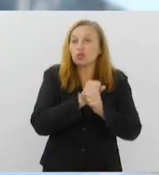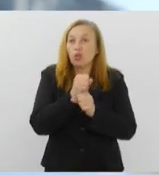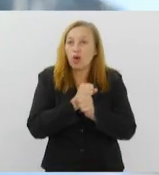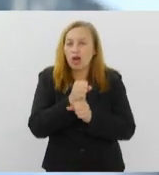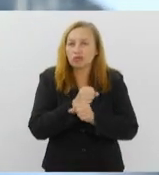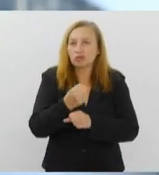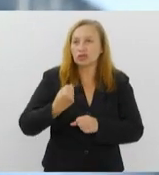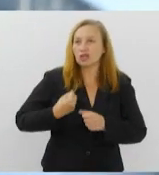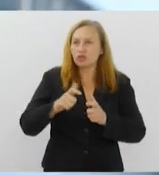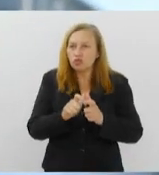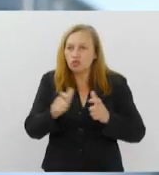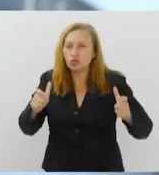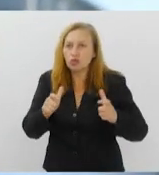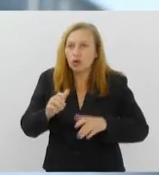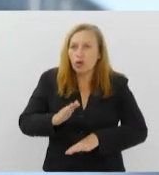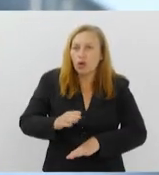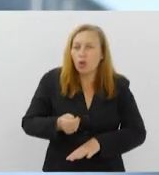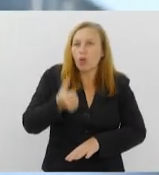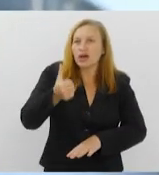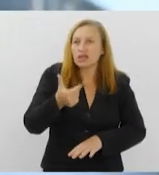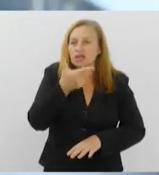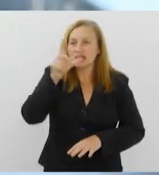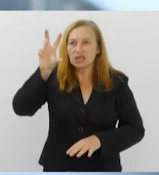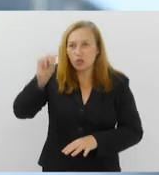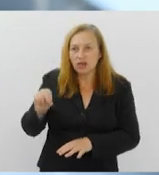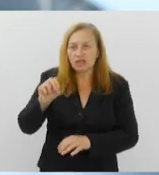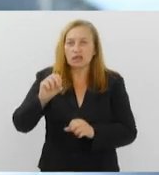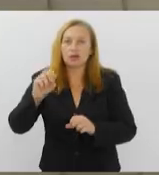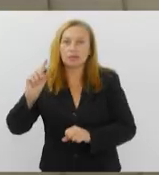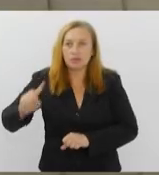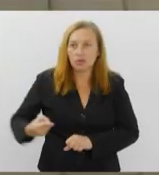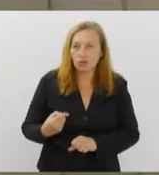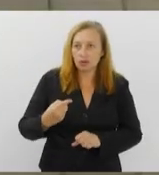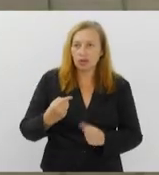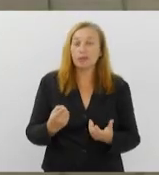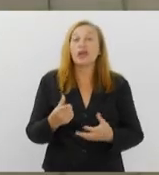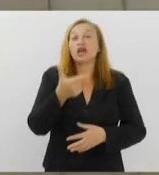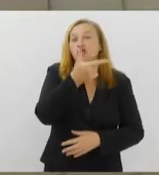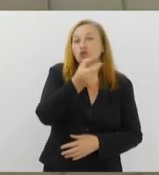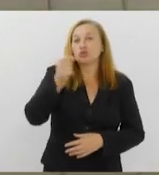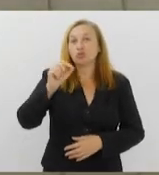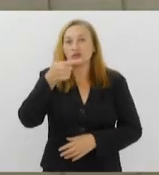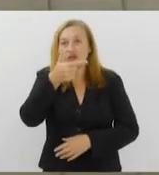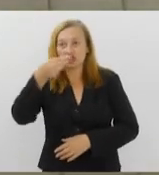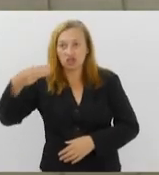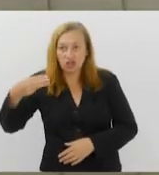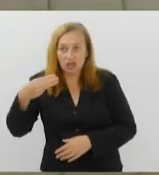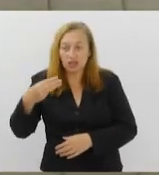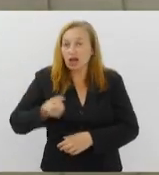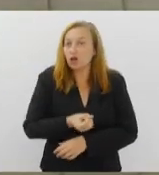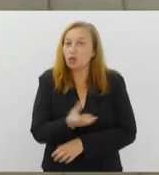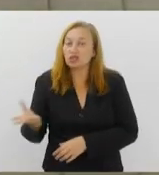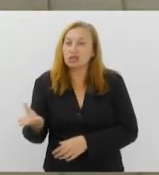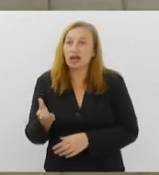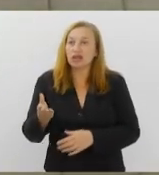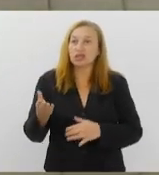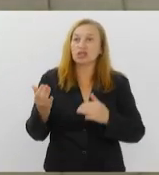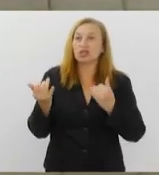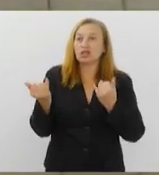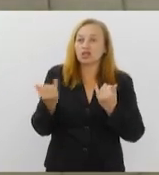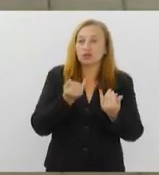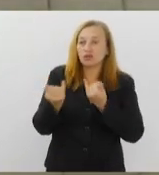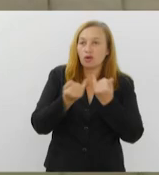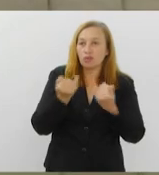um aumento de quase 50 mil casos, quando comparado ao ano anterior. Em 2023, o quantitativo de denúncias foram mais de